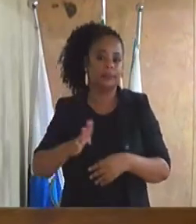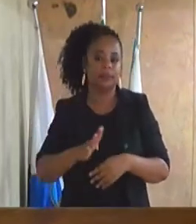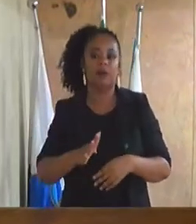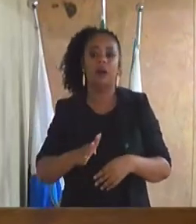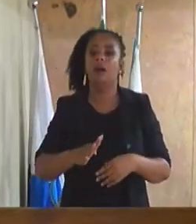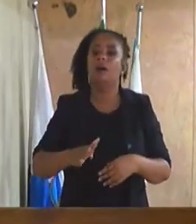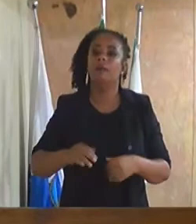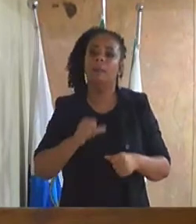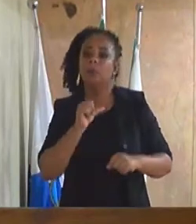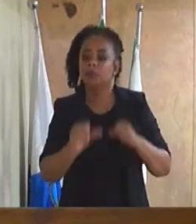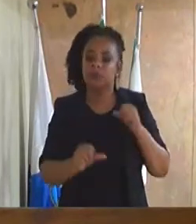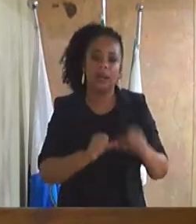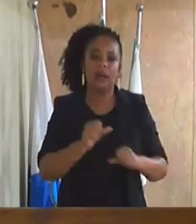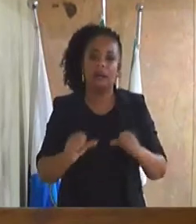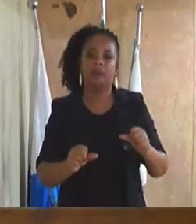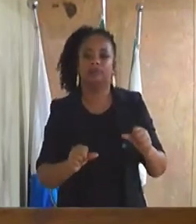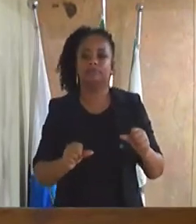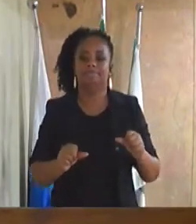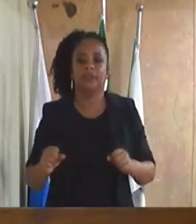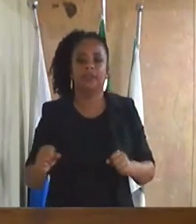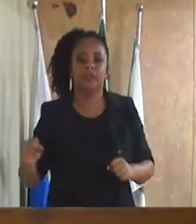ajudar até mais, como estamos